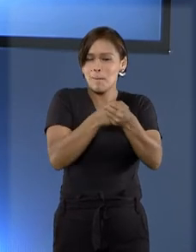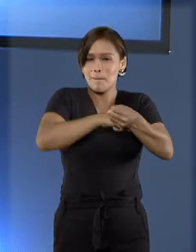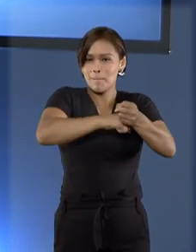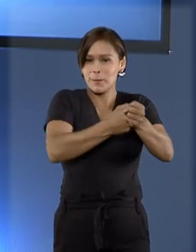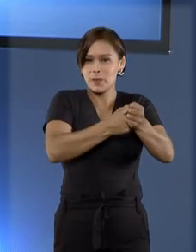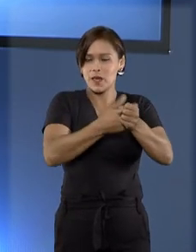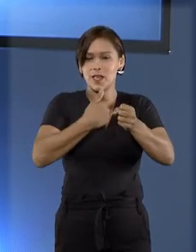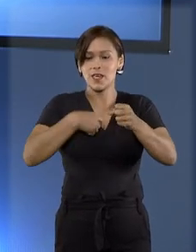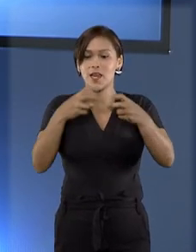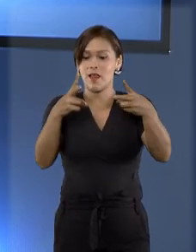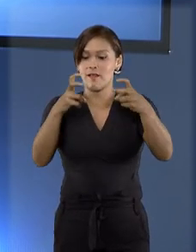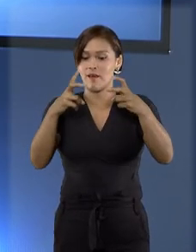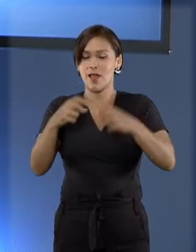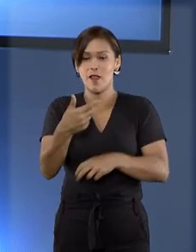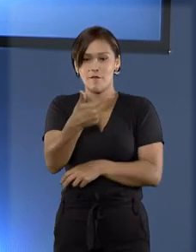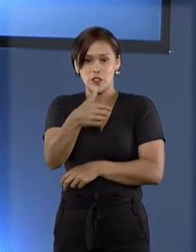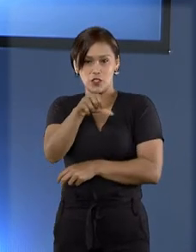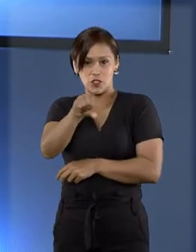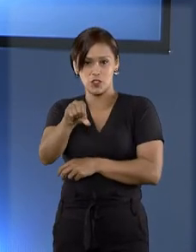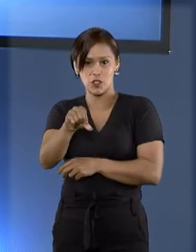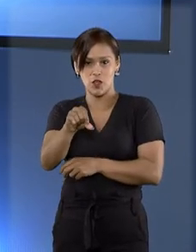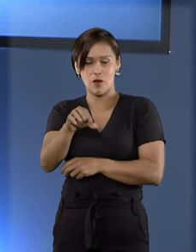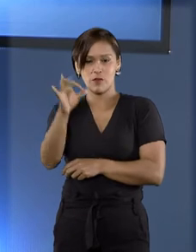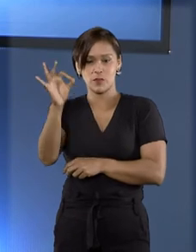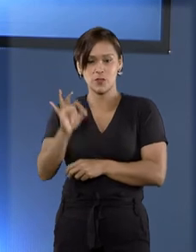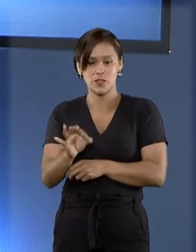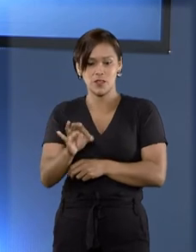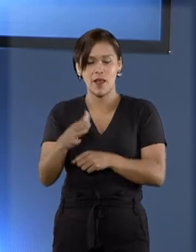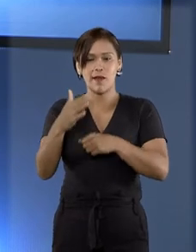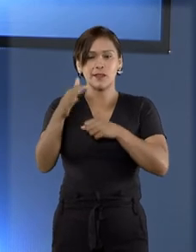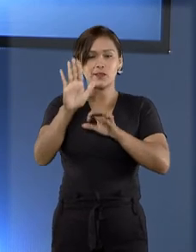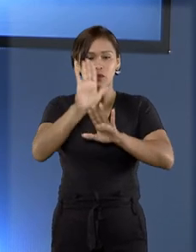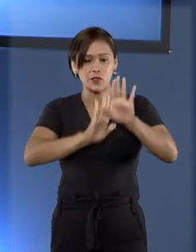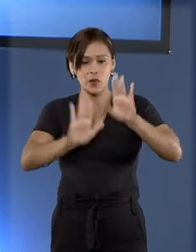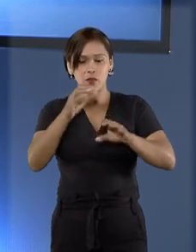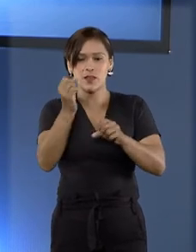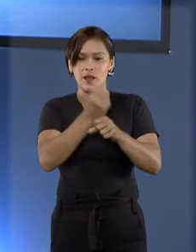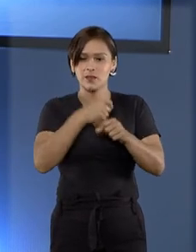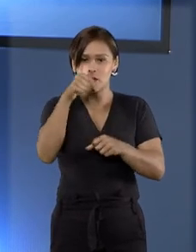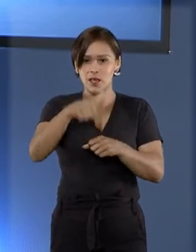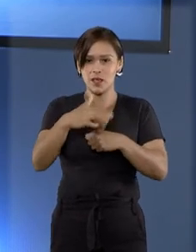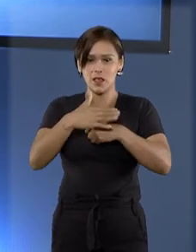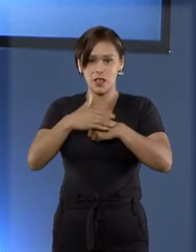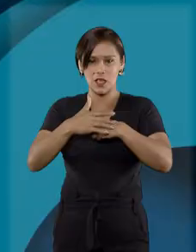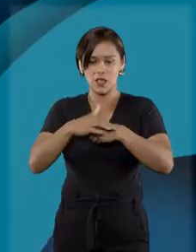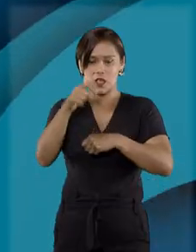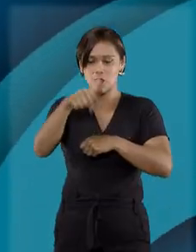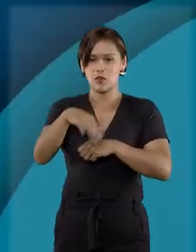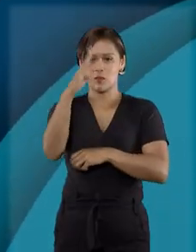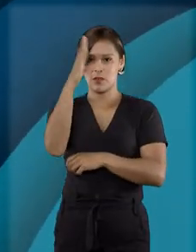de câncer, que representa 29% dos diagnósticos da doença no país.